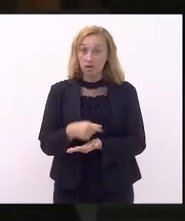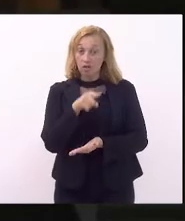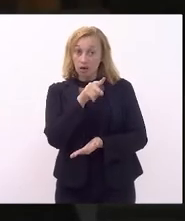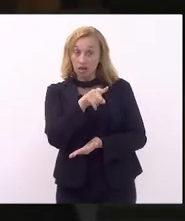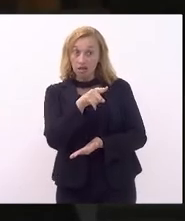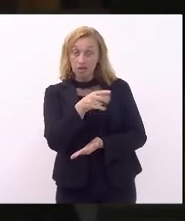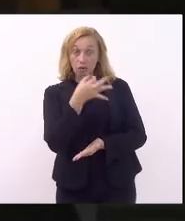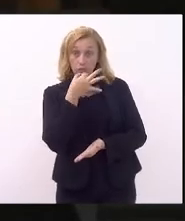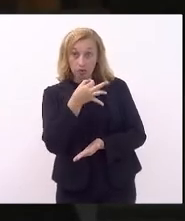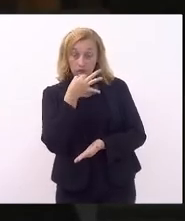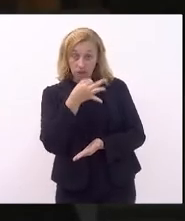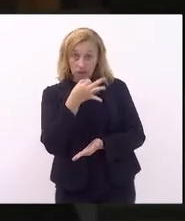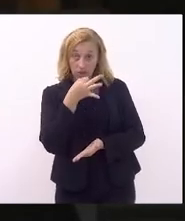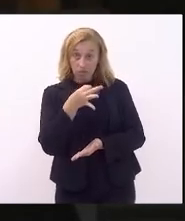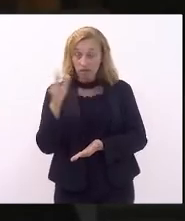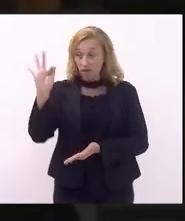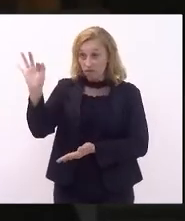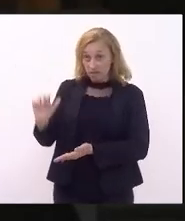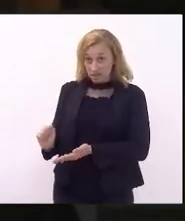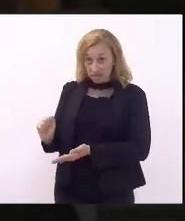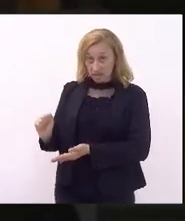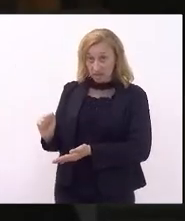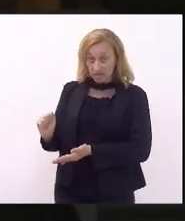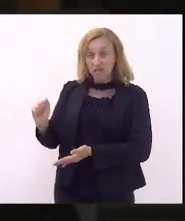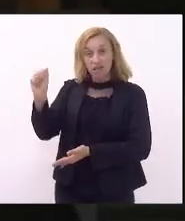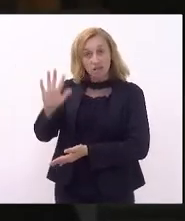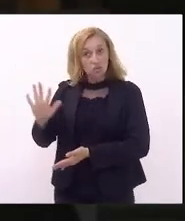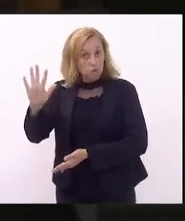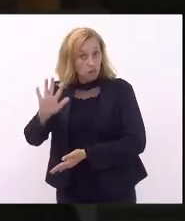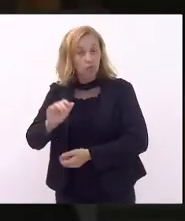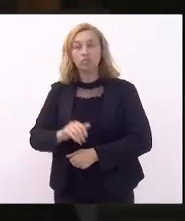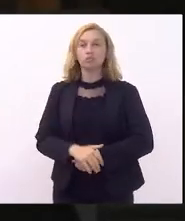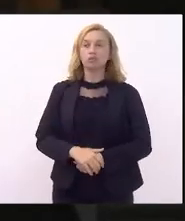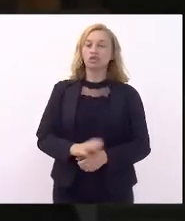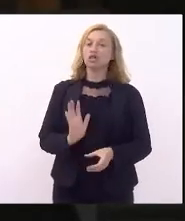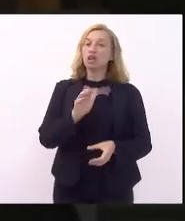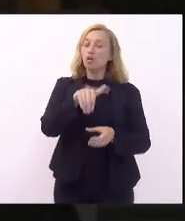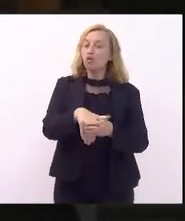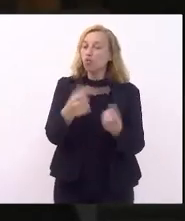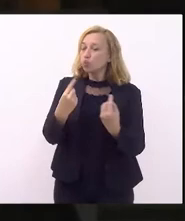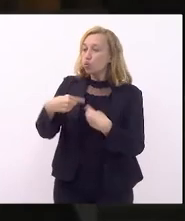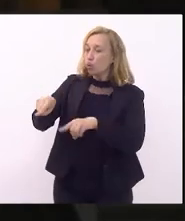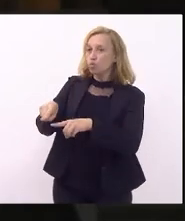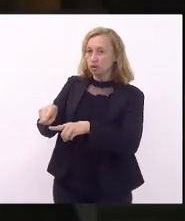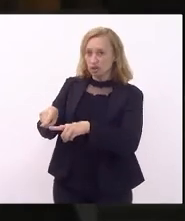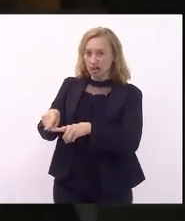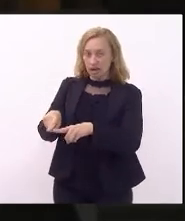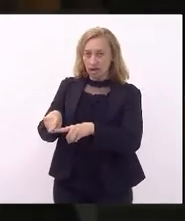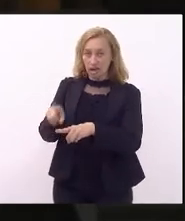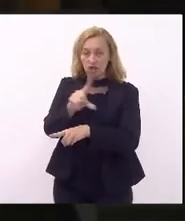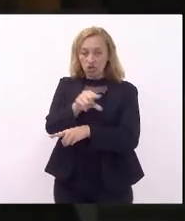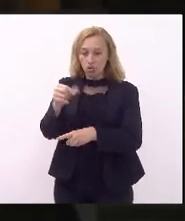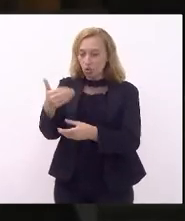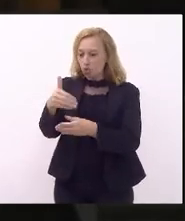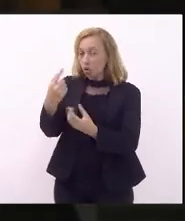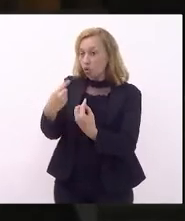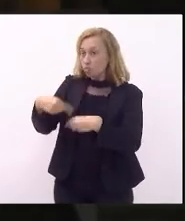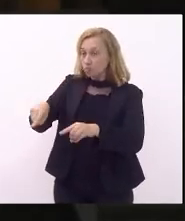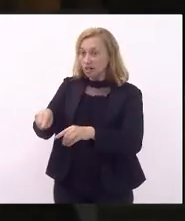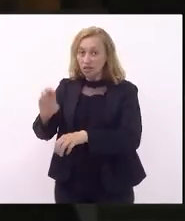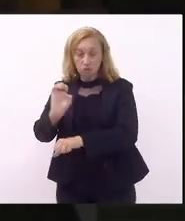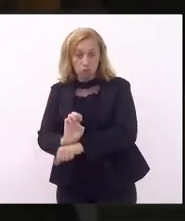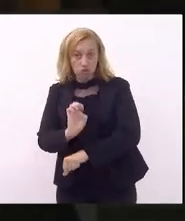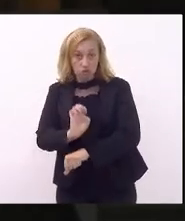Procuradoria da Fazenda Nacional e dar o voto contrário, a decisão contrária do Estado